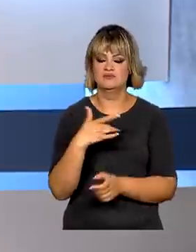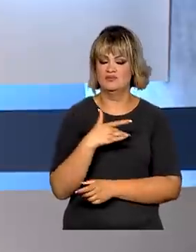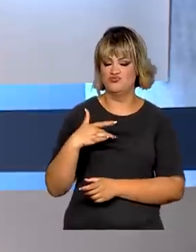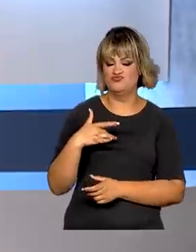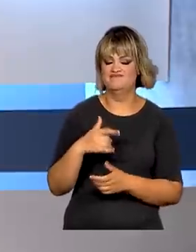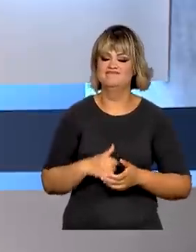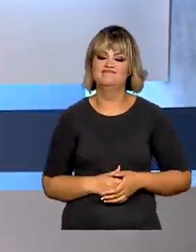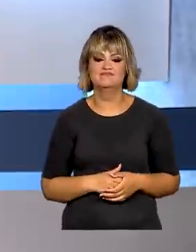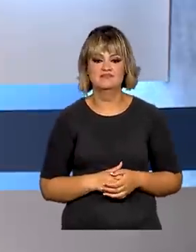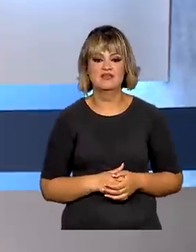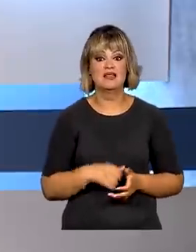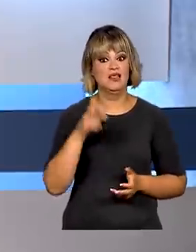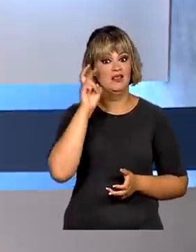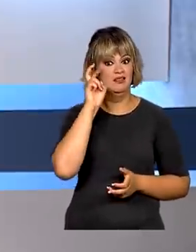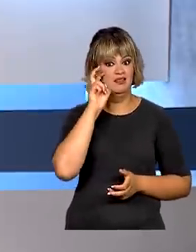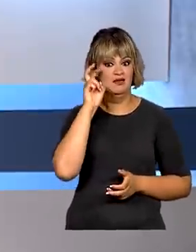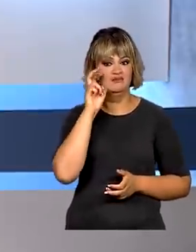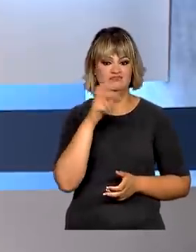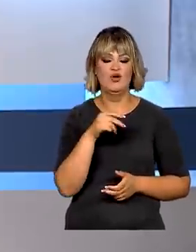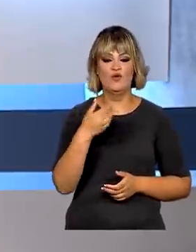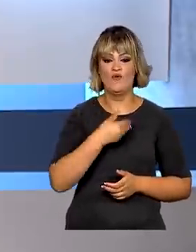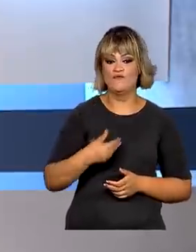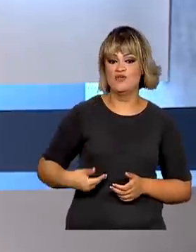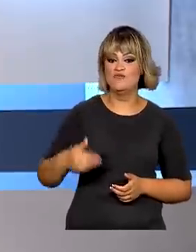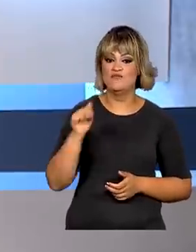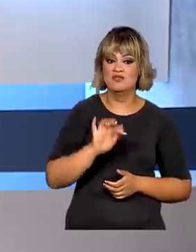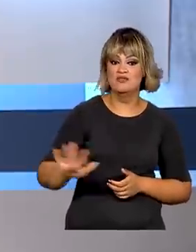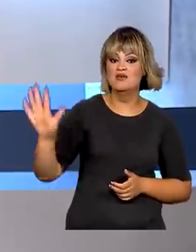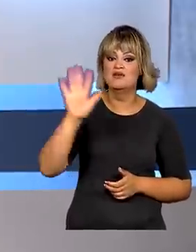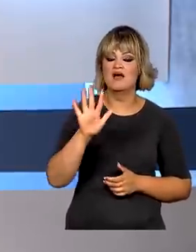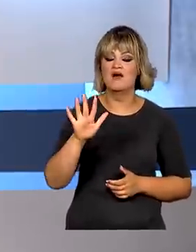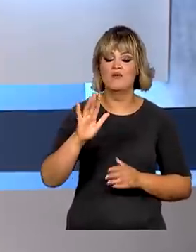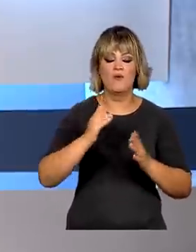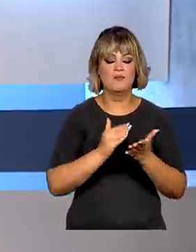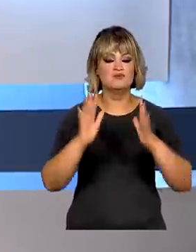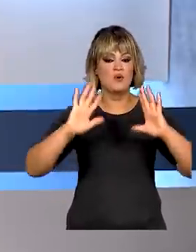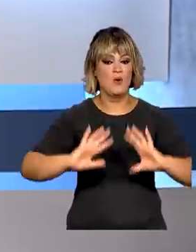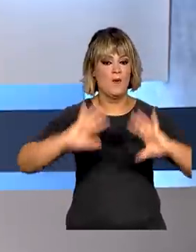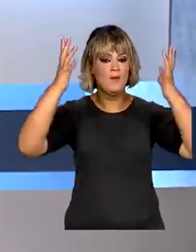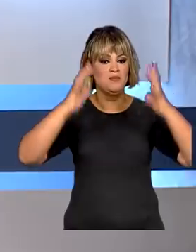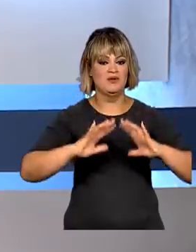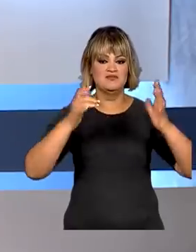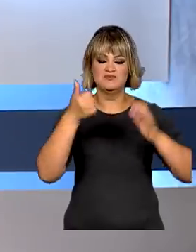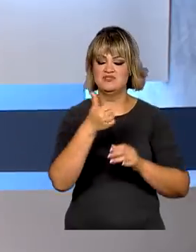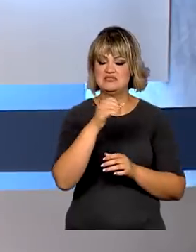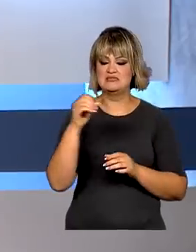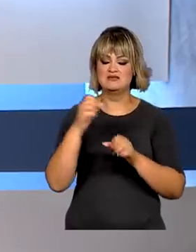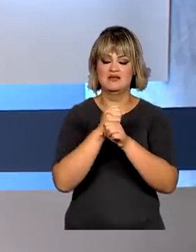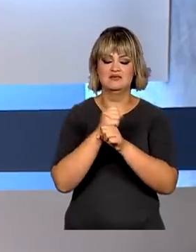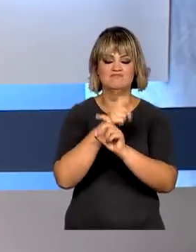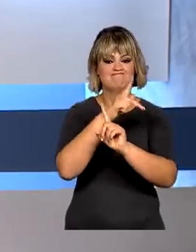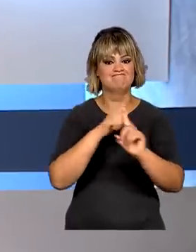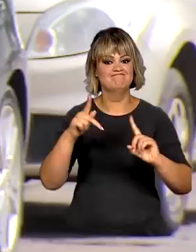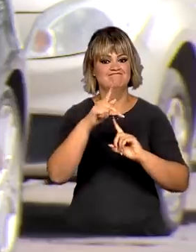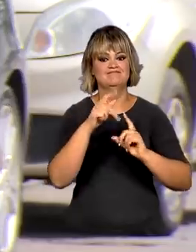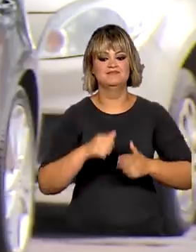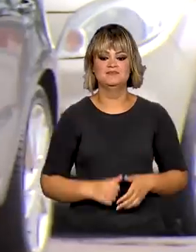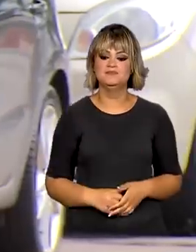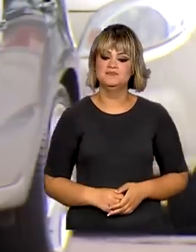e saúde. Nesta quinta-feira, governo federal abriu as comemorações do centenário da Previdência do Brasil.